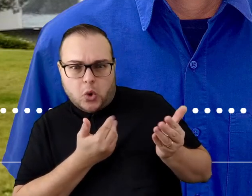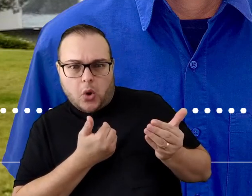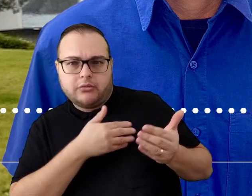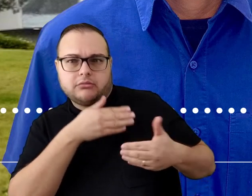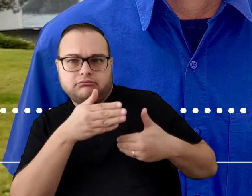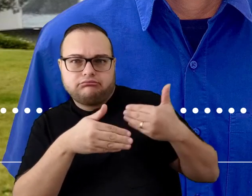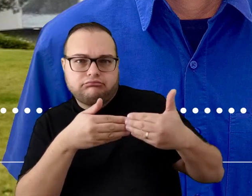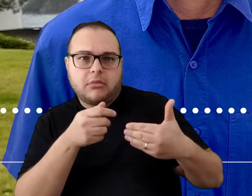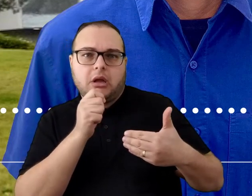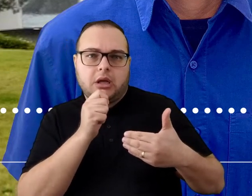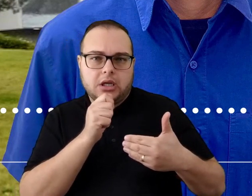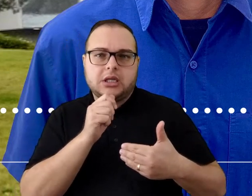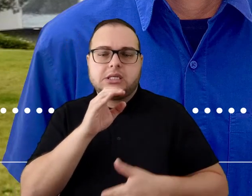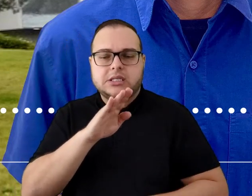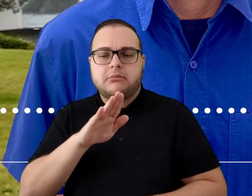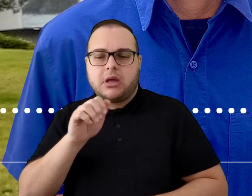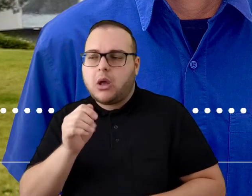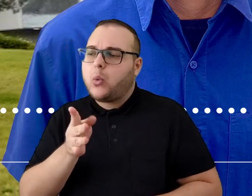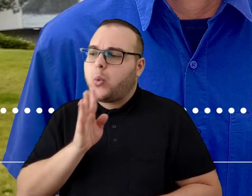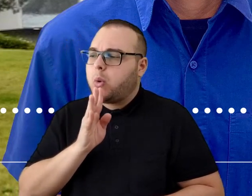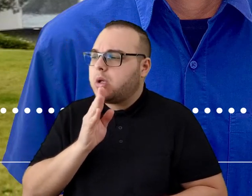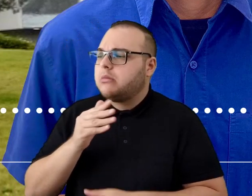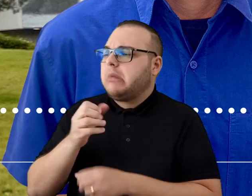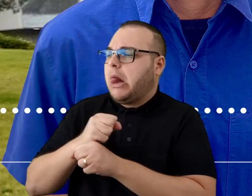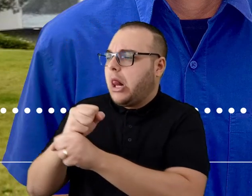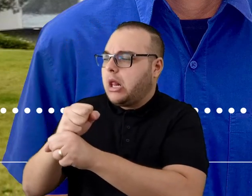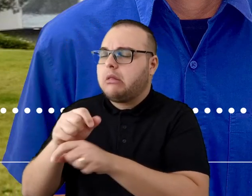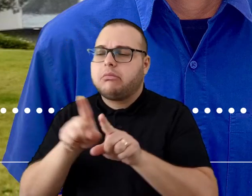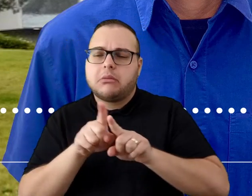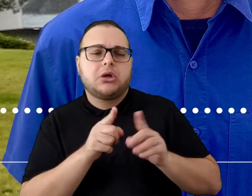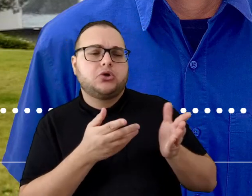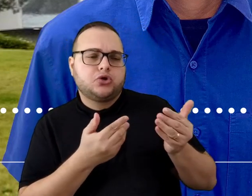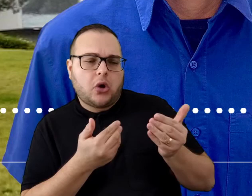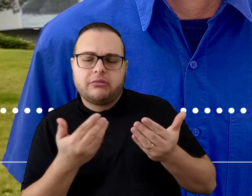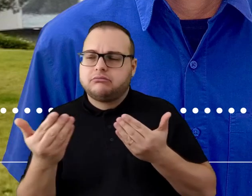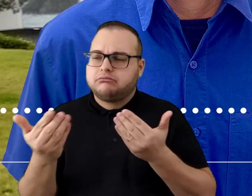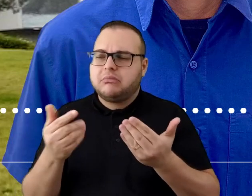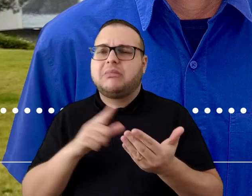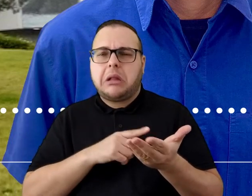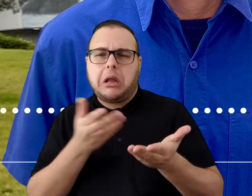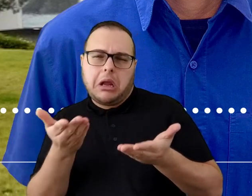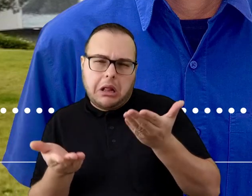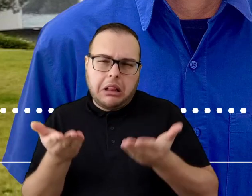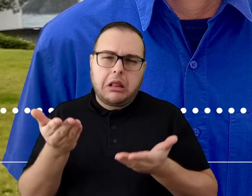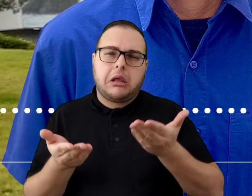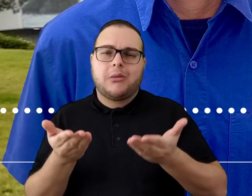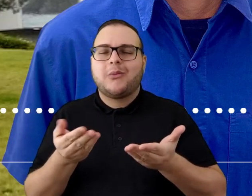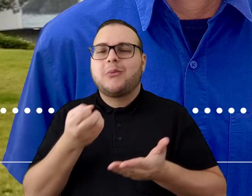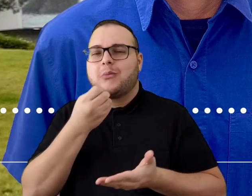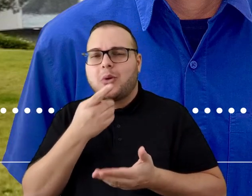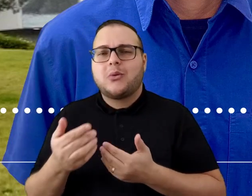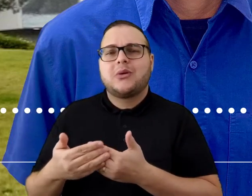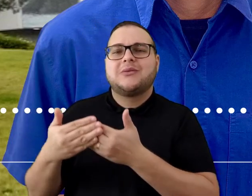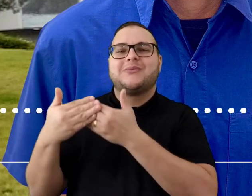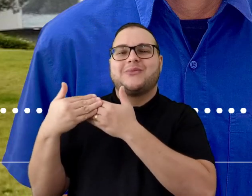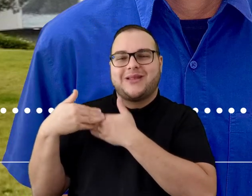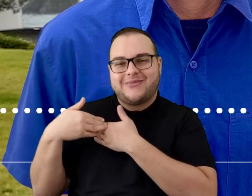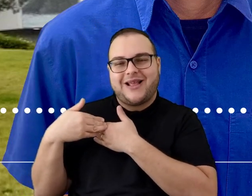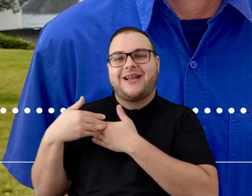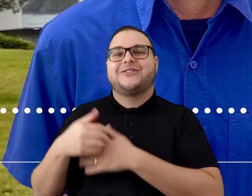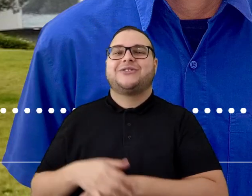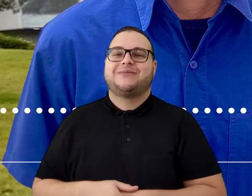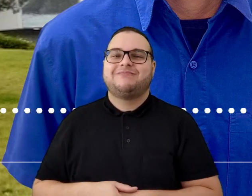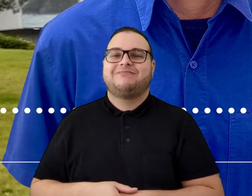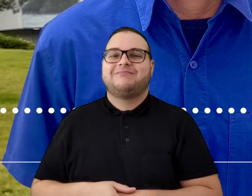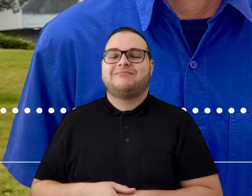Eles têm a oportunidade deles. Mas a CBA reconhece as duas pontas. Eu acho que isso importante. aí para equilibrar, né? E que as decisões sejam tomadas sempre com responsabilidade.